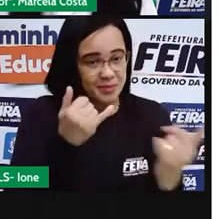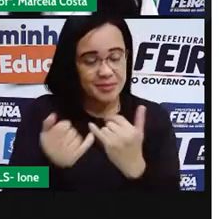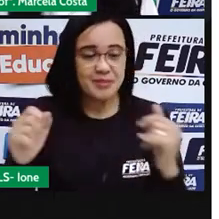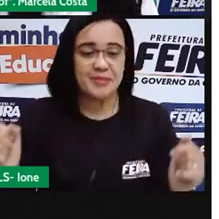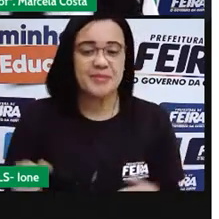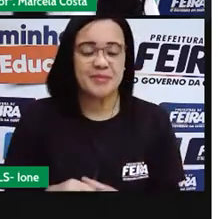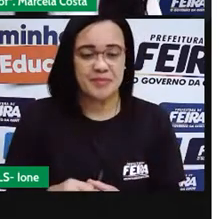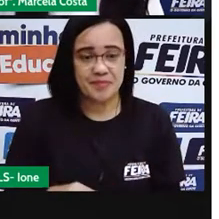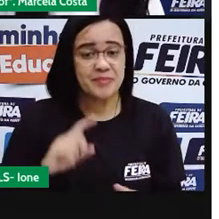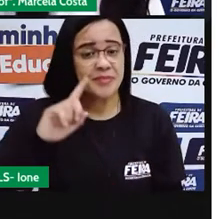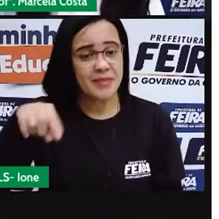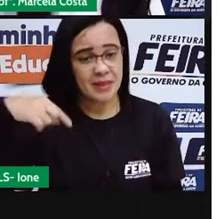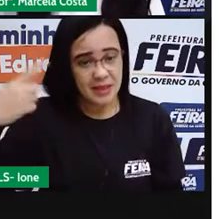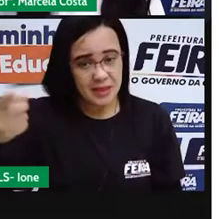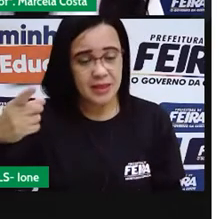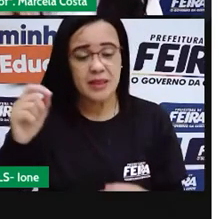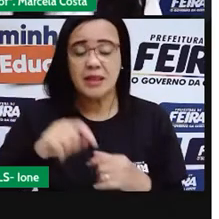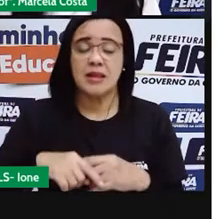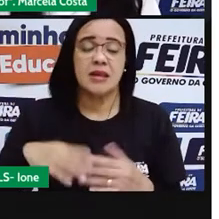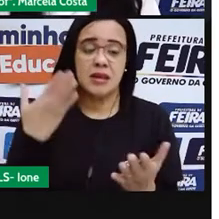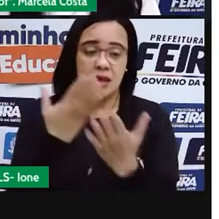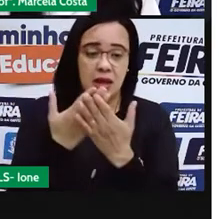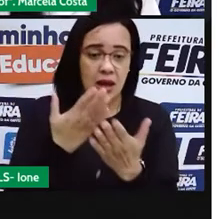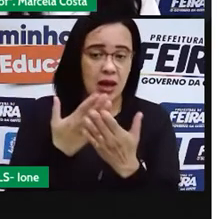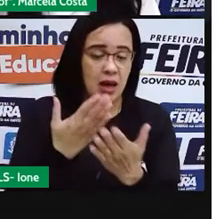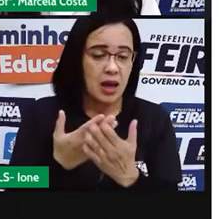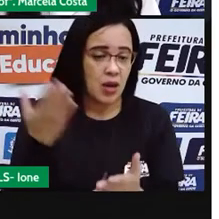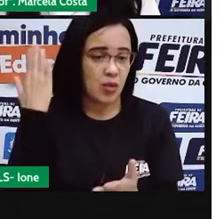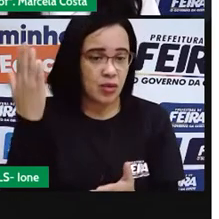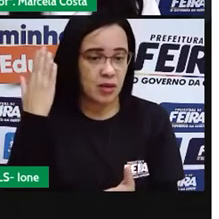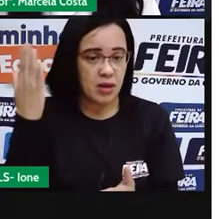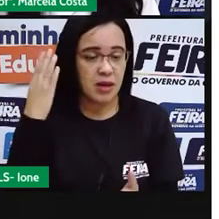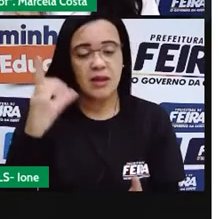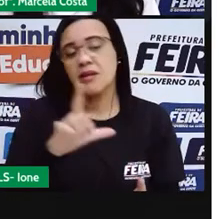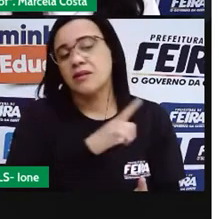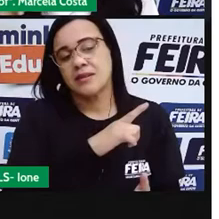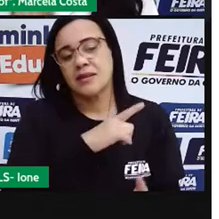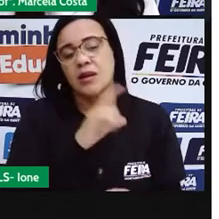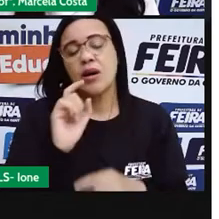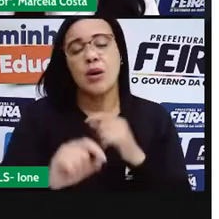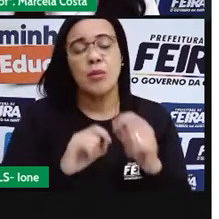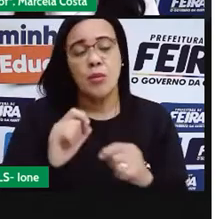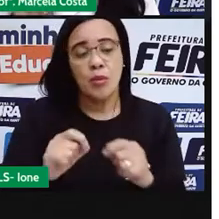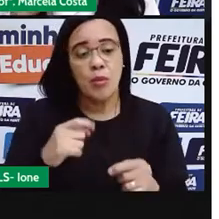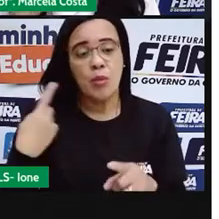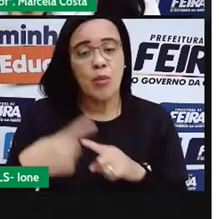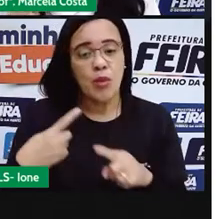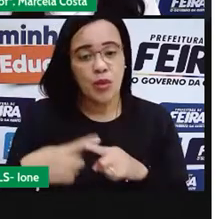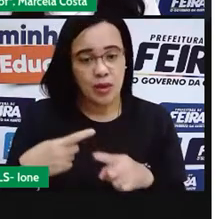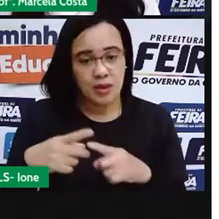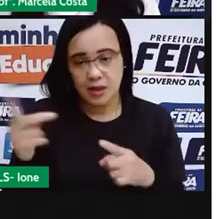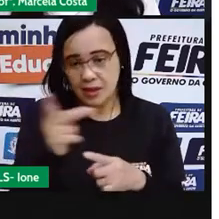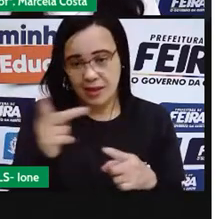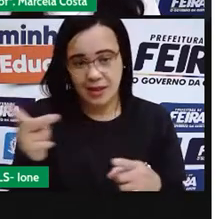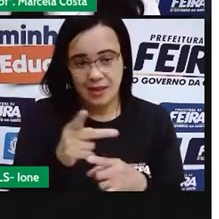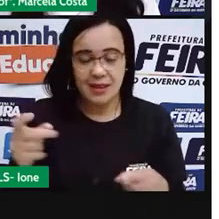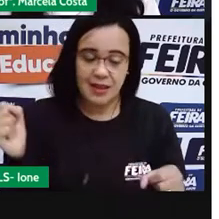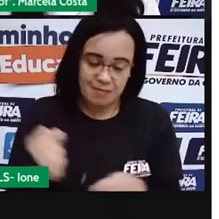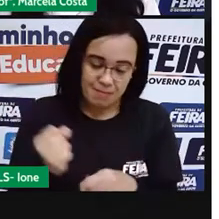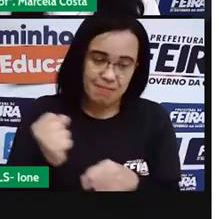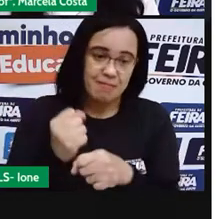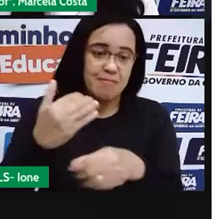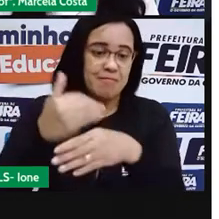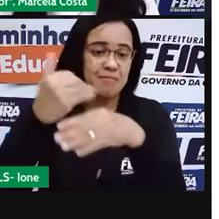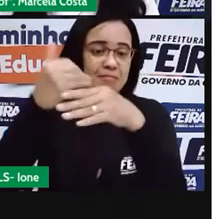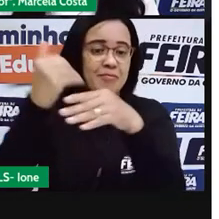nós vimos lá na outra aula de ciências humanas que isso acontece porque elas foram construídas na mesma época